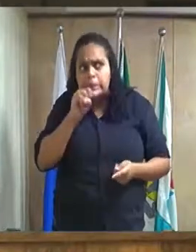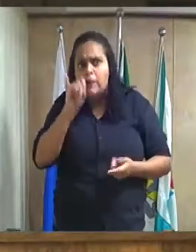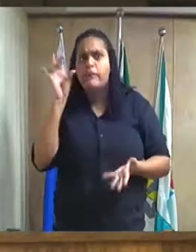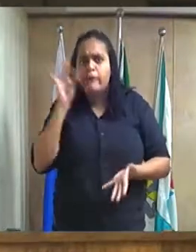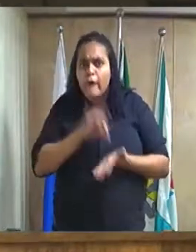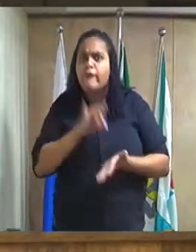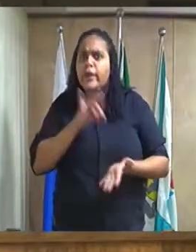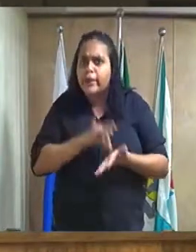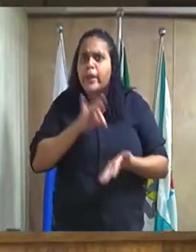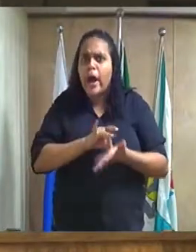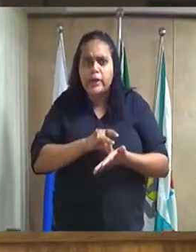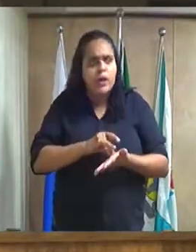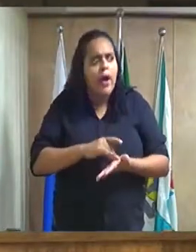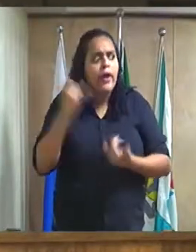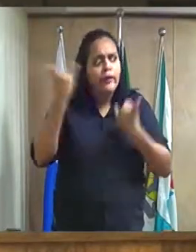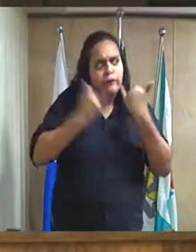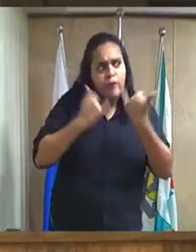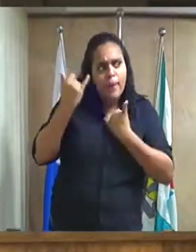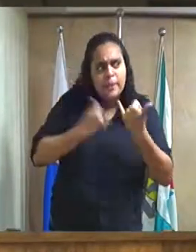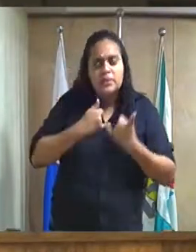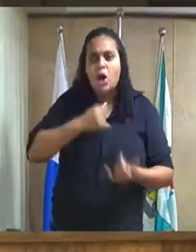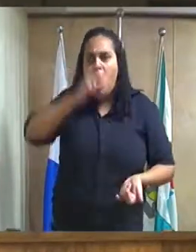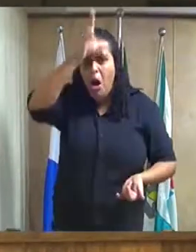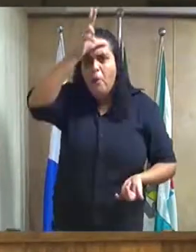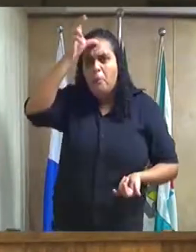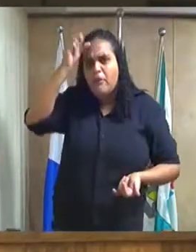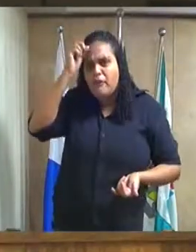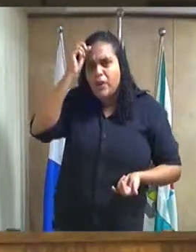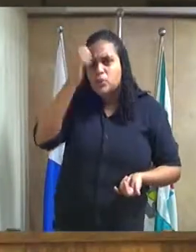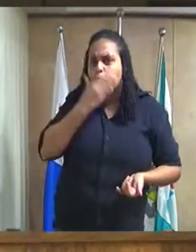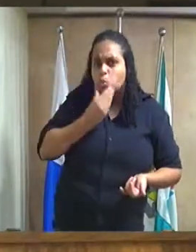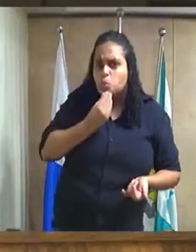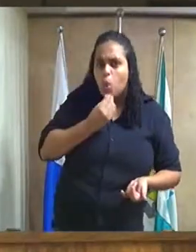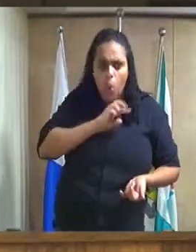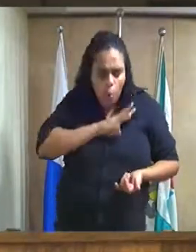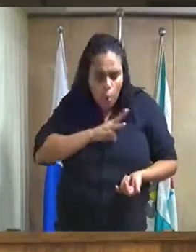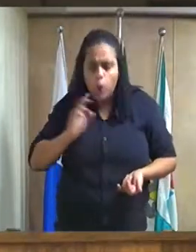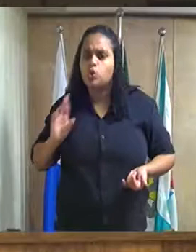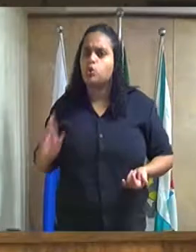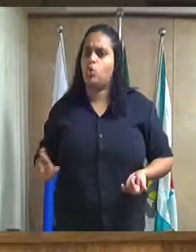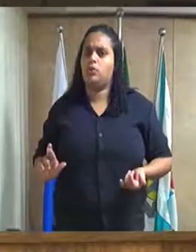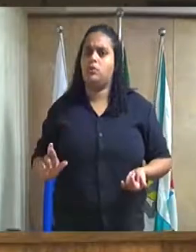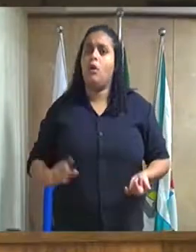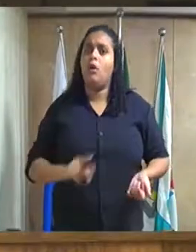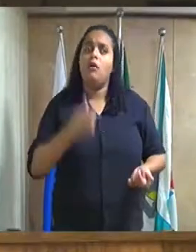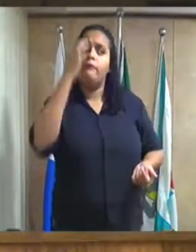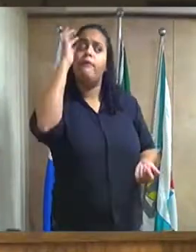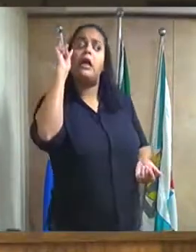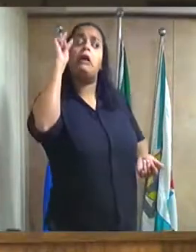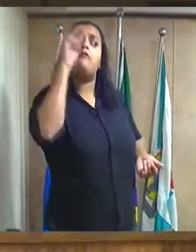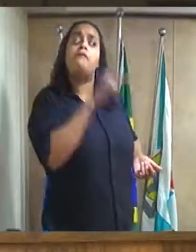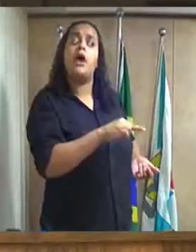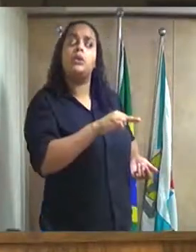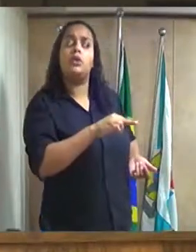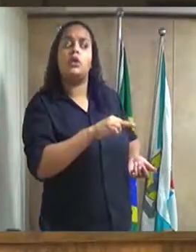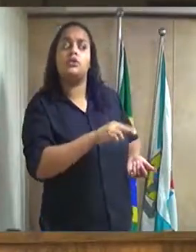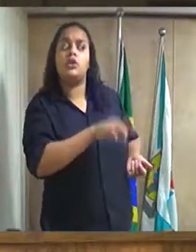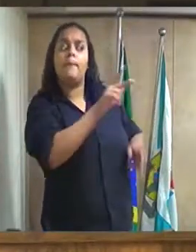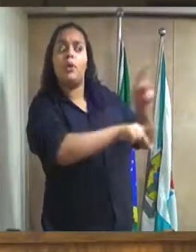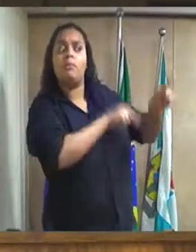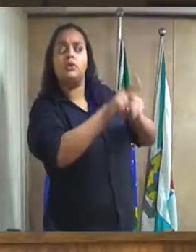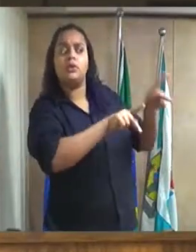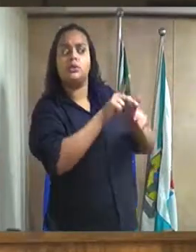essa informação o prefeito vai defender os interesses da nossa população e não vai permitir